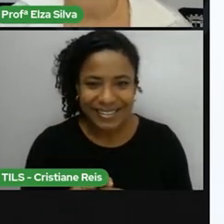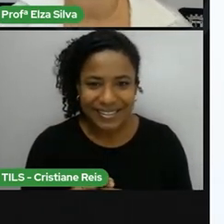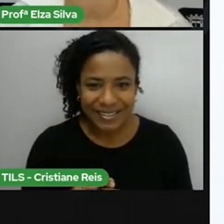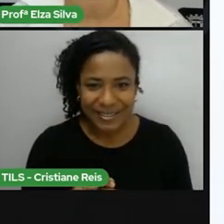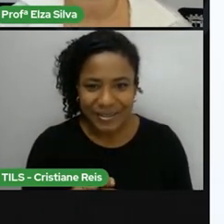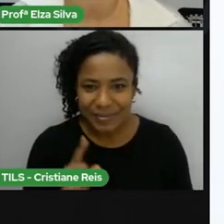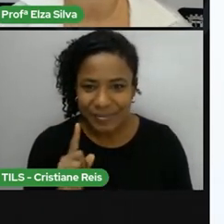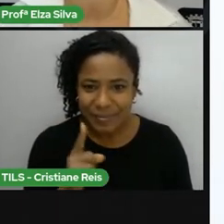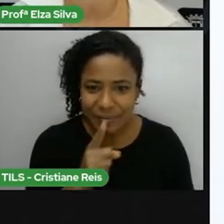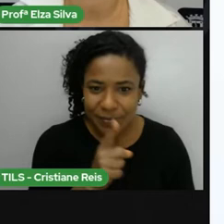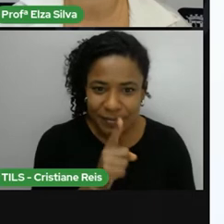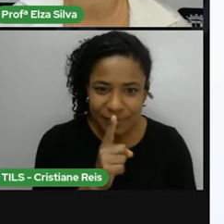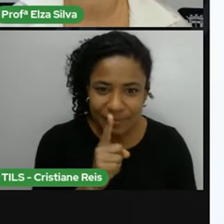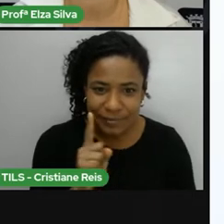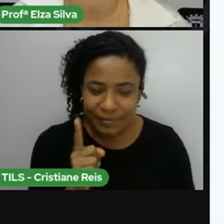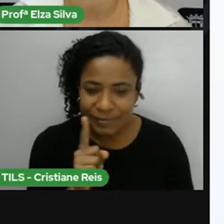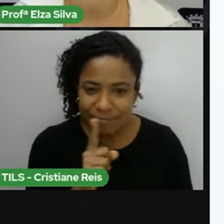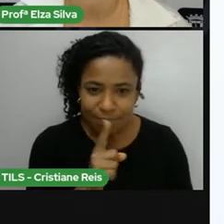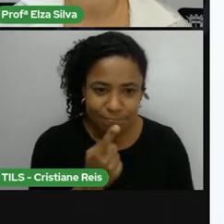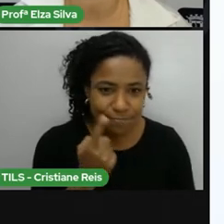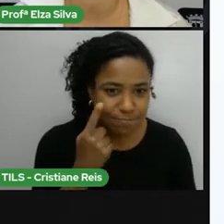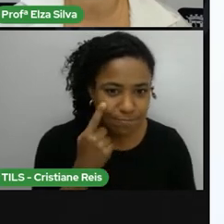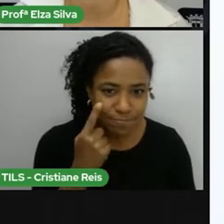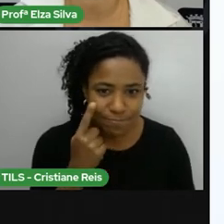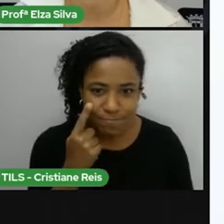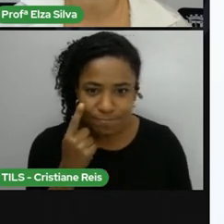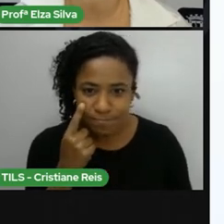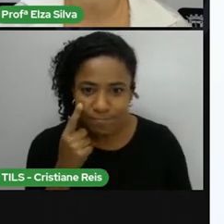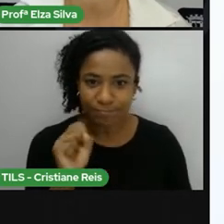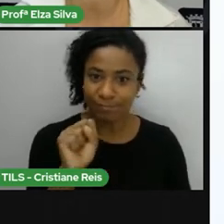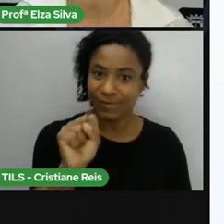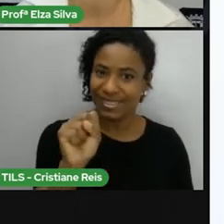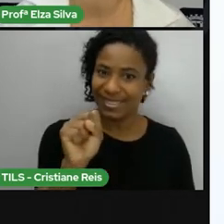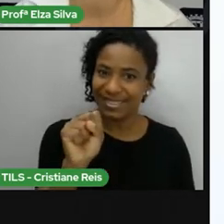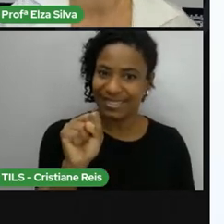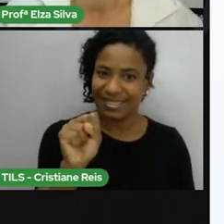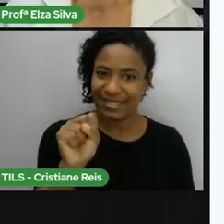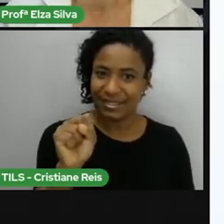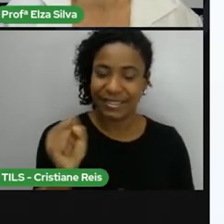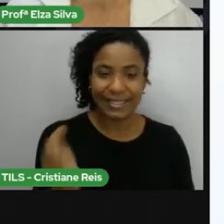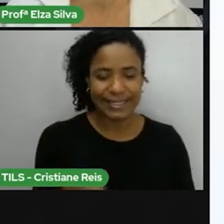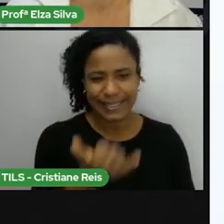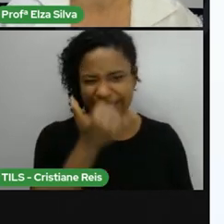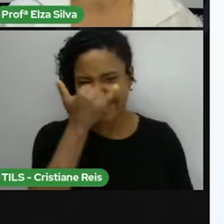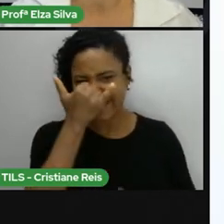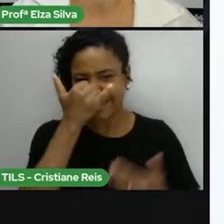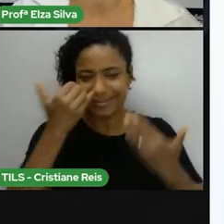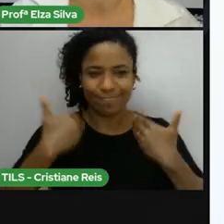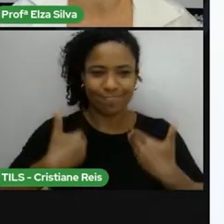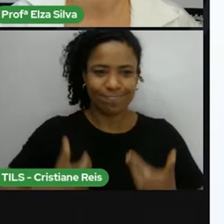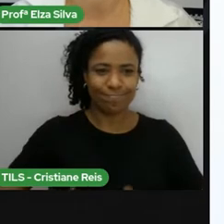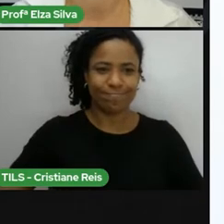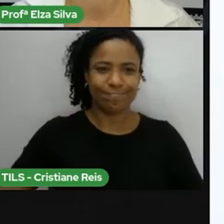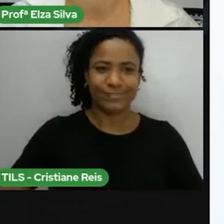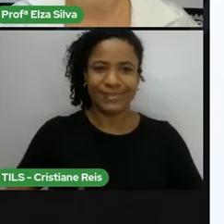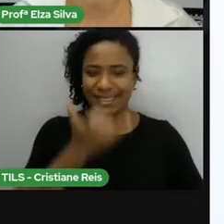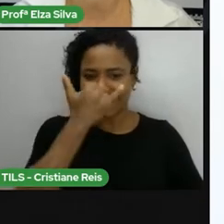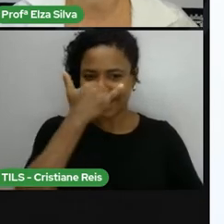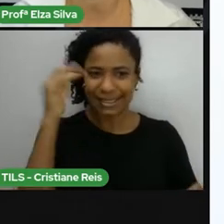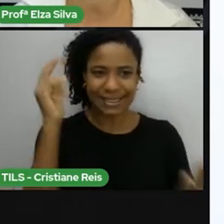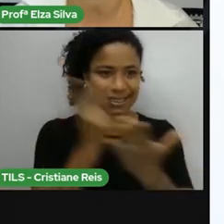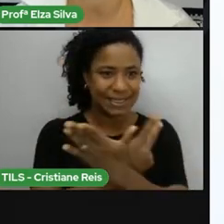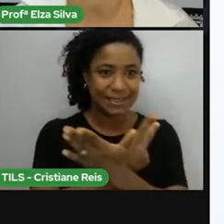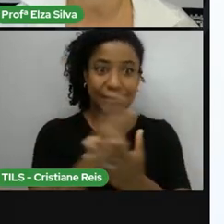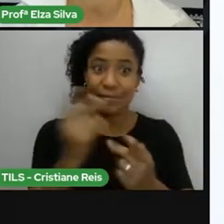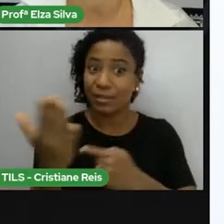Vamos lá Deixe-me ver Vou arriscar S Eta Mais um erro Da Pro Gente